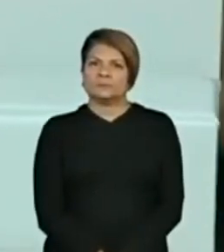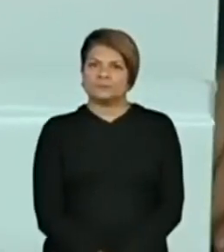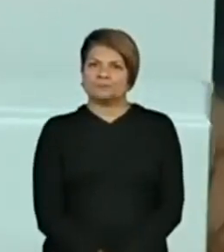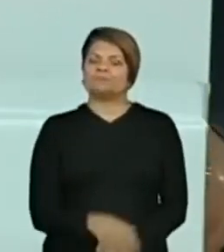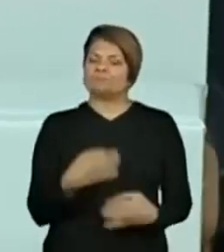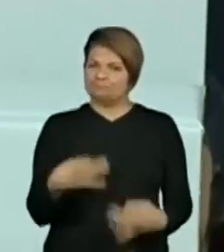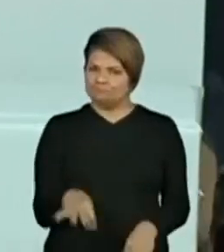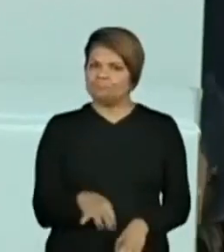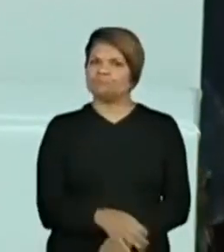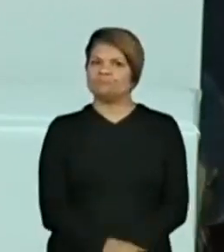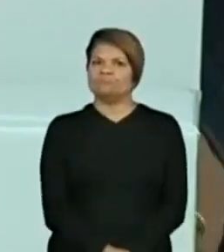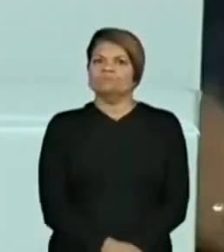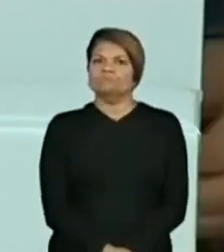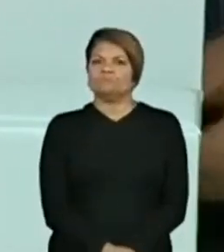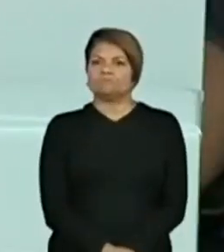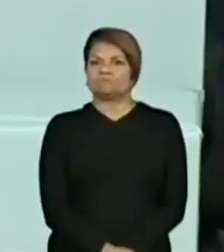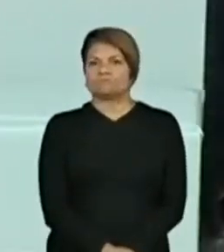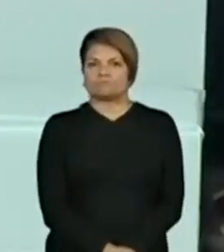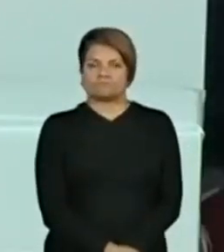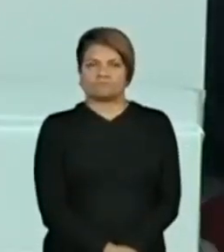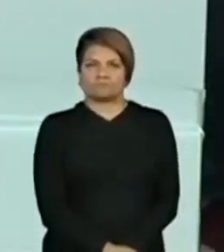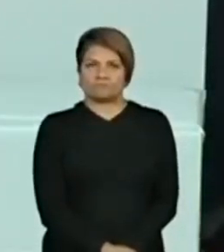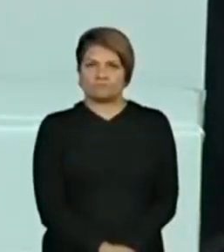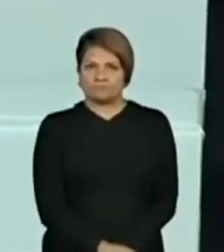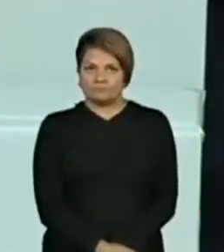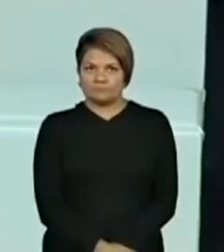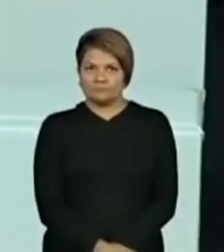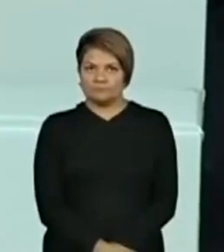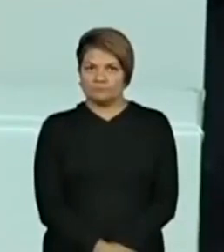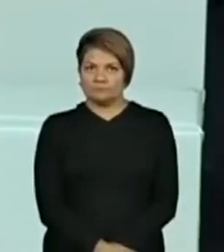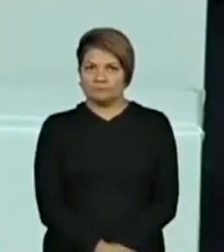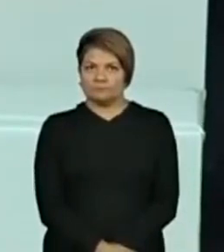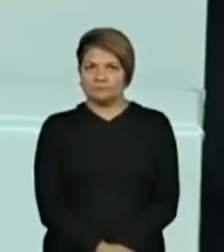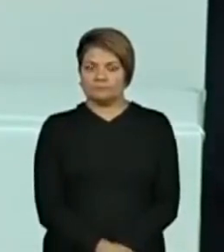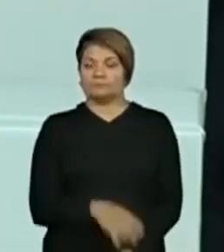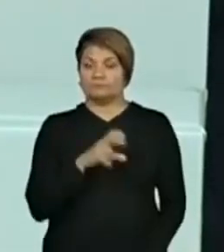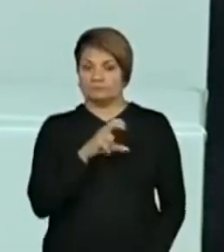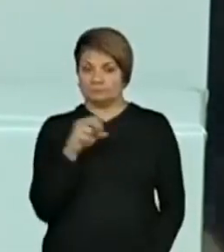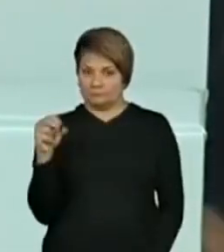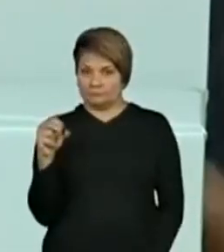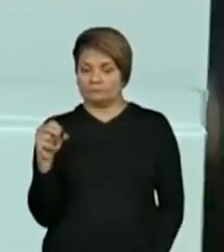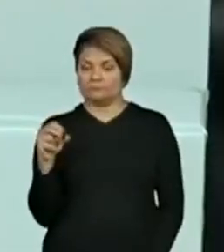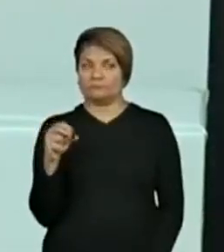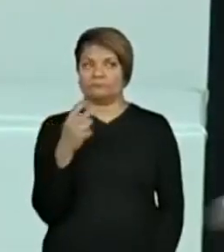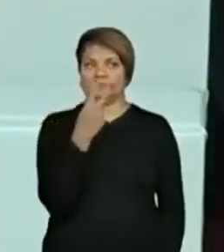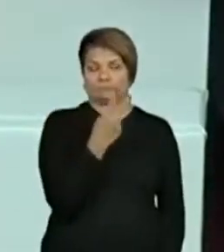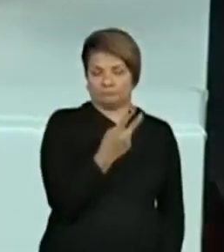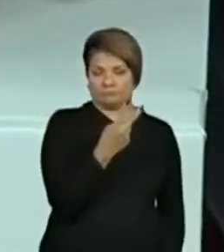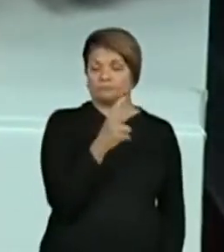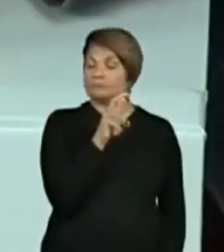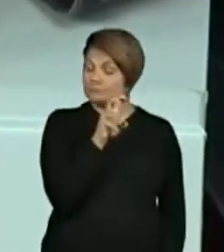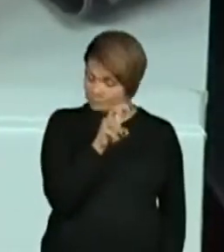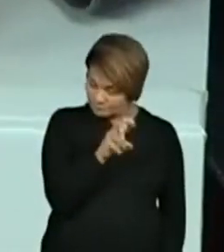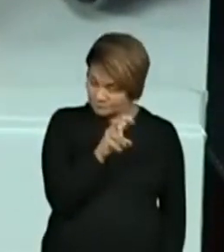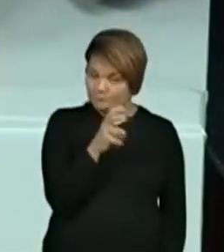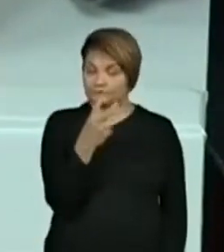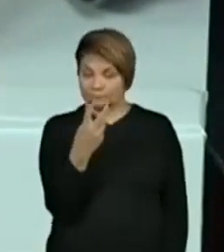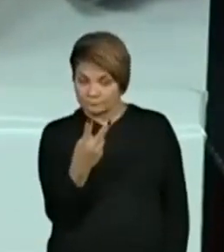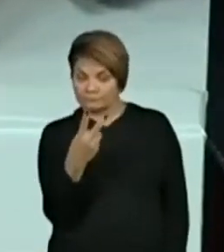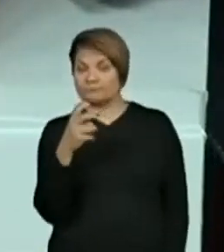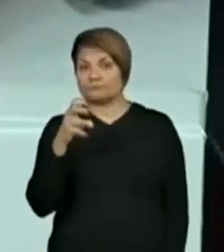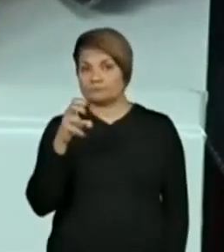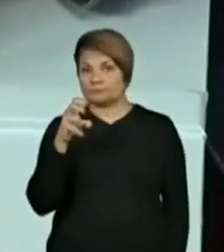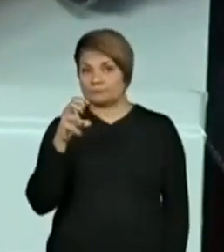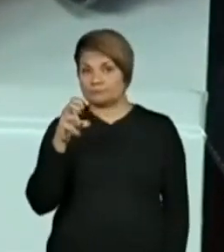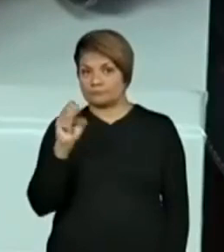Certo? E embaixo, eu vou colocar o número 528. 528.